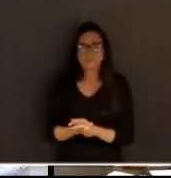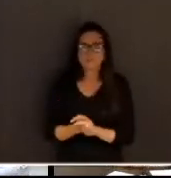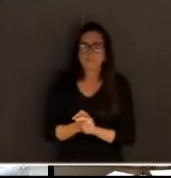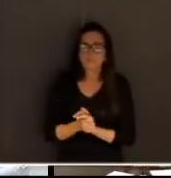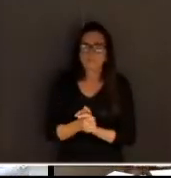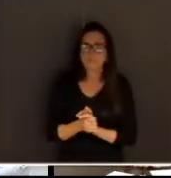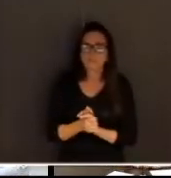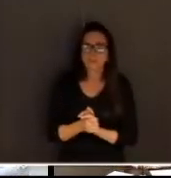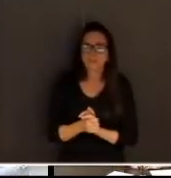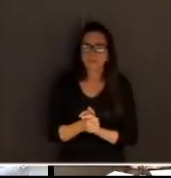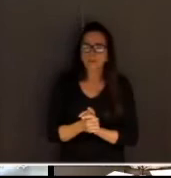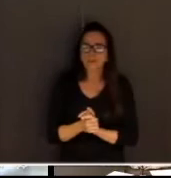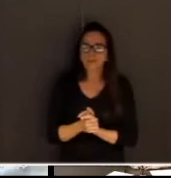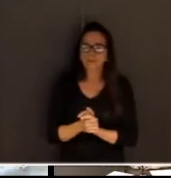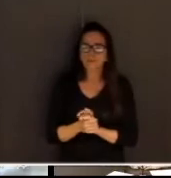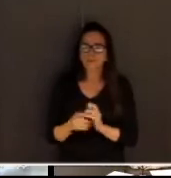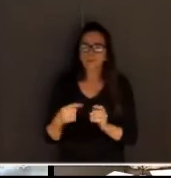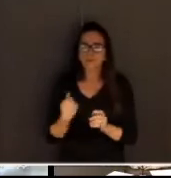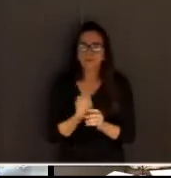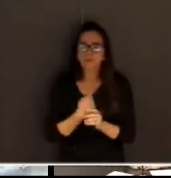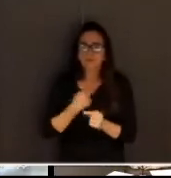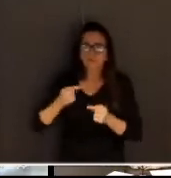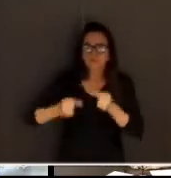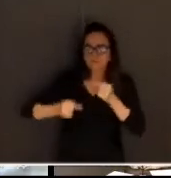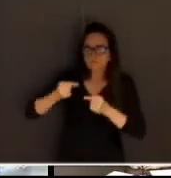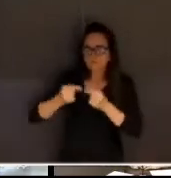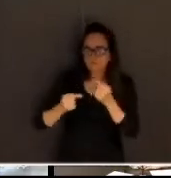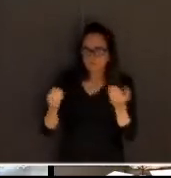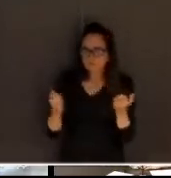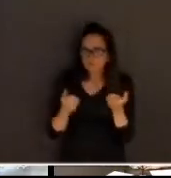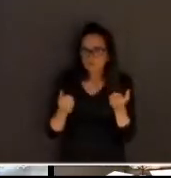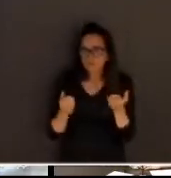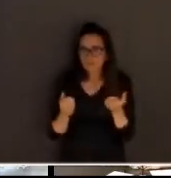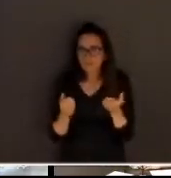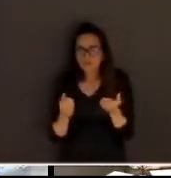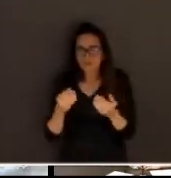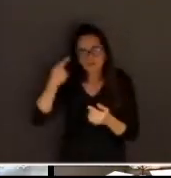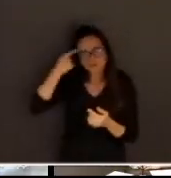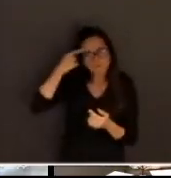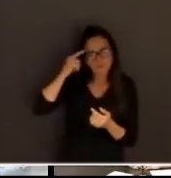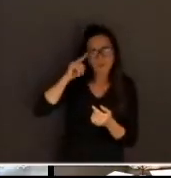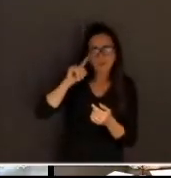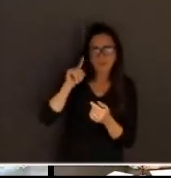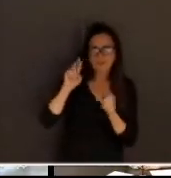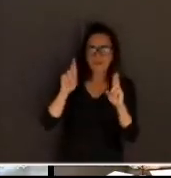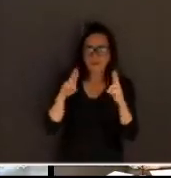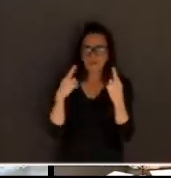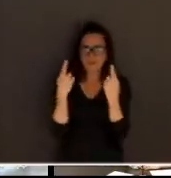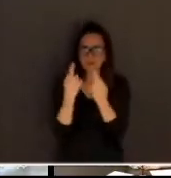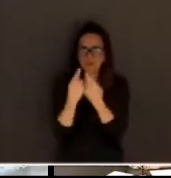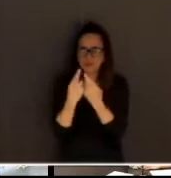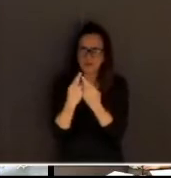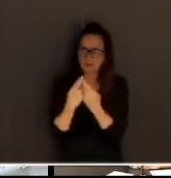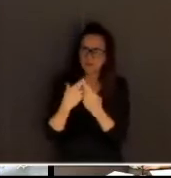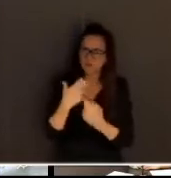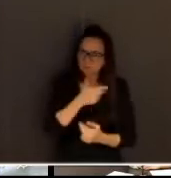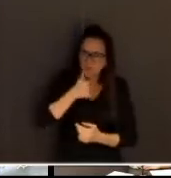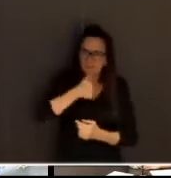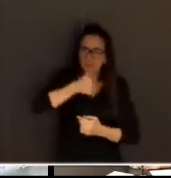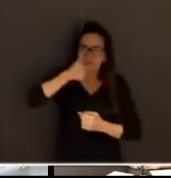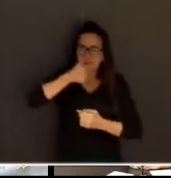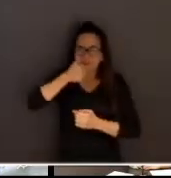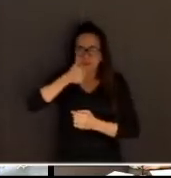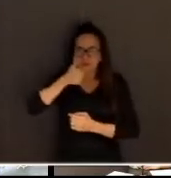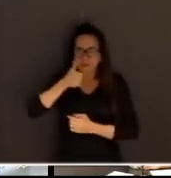nossa conversa, é de tentar levar alguma ideia para vocês também aí do que pode melhorar na área de vocês, porque,